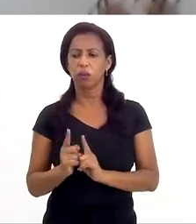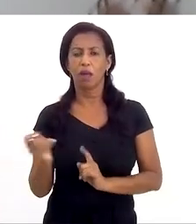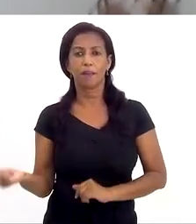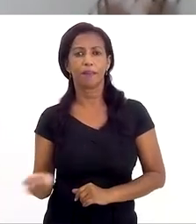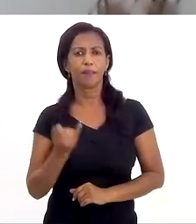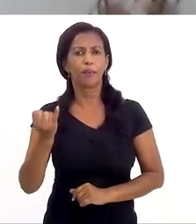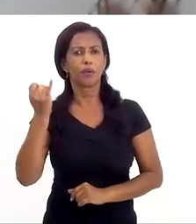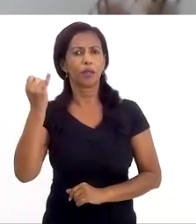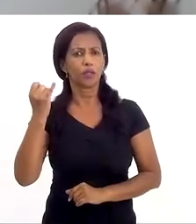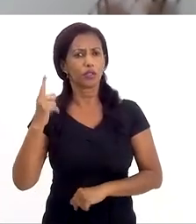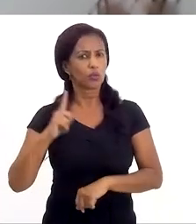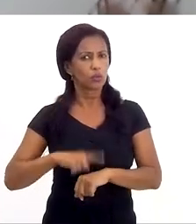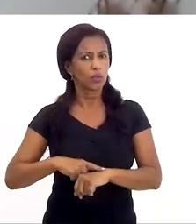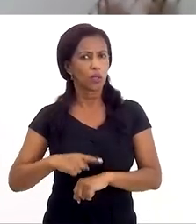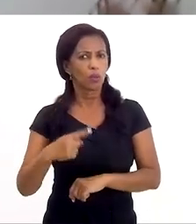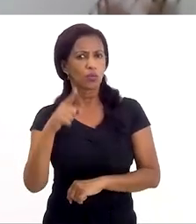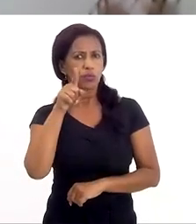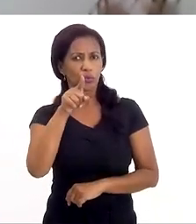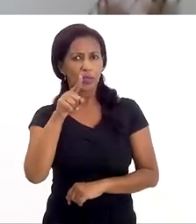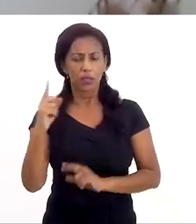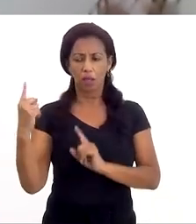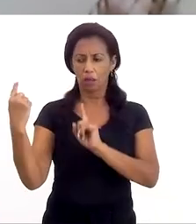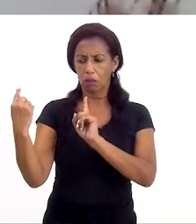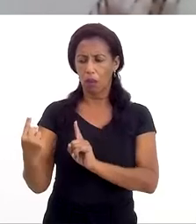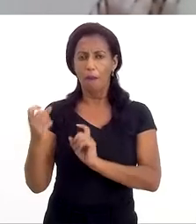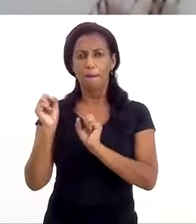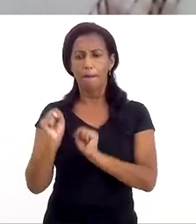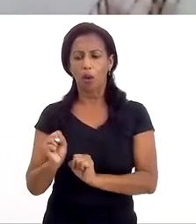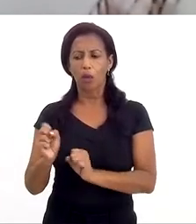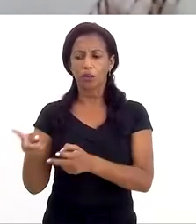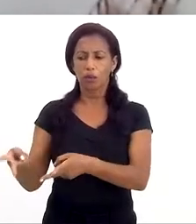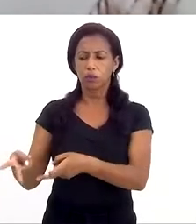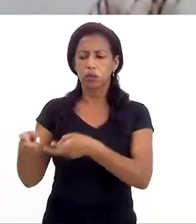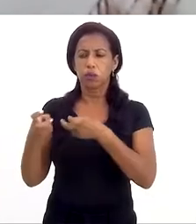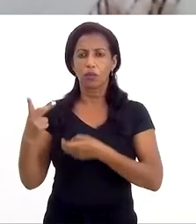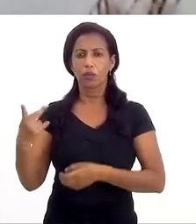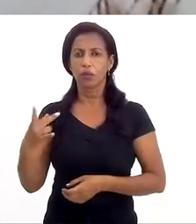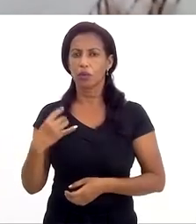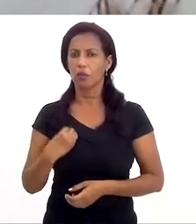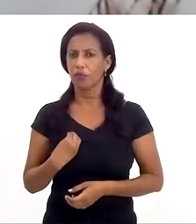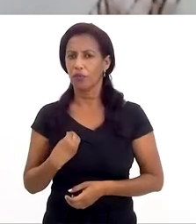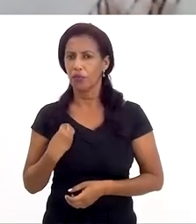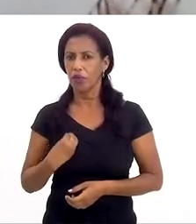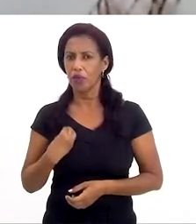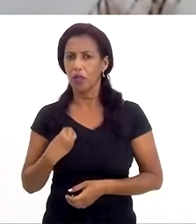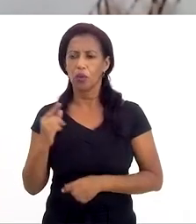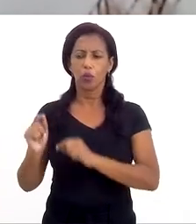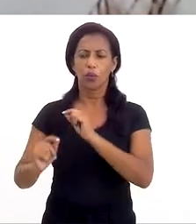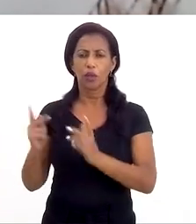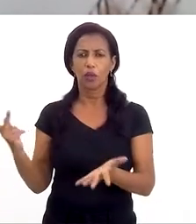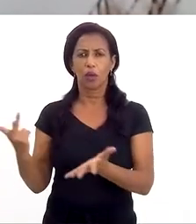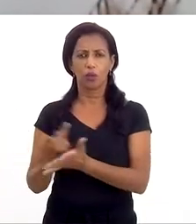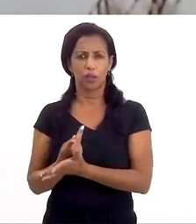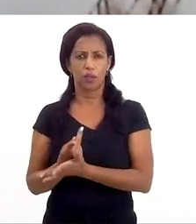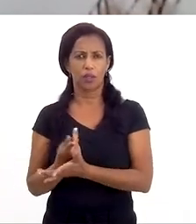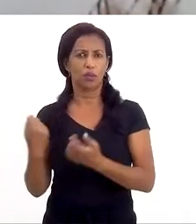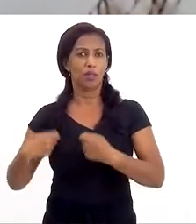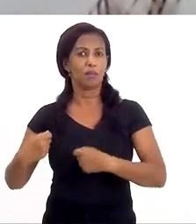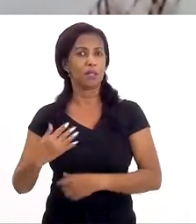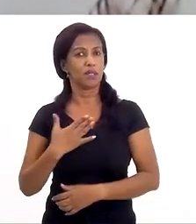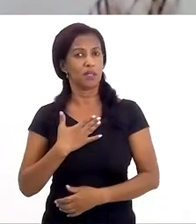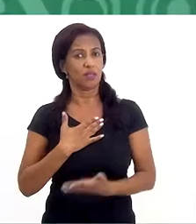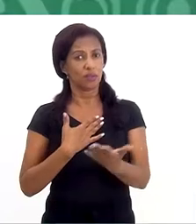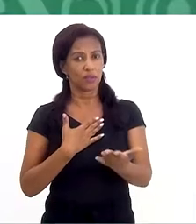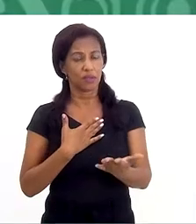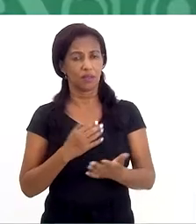um tempo valioso, um tempo onde você possa absorver do seu filho a expectativa que ele está precisando de você.